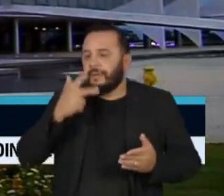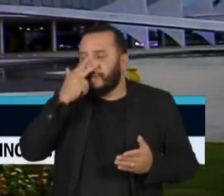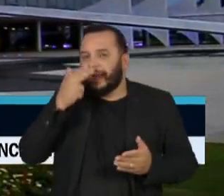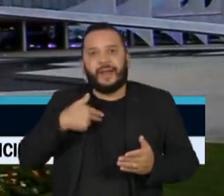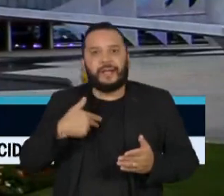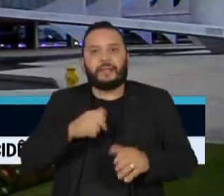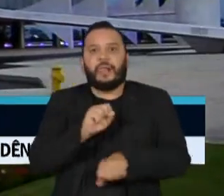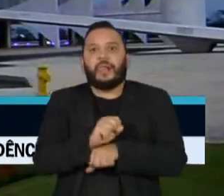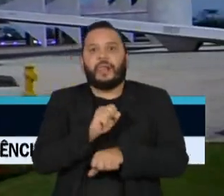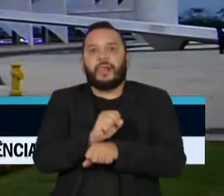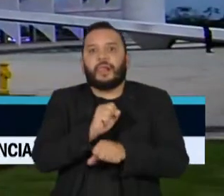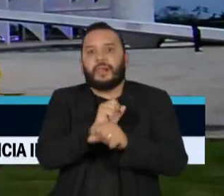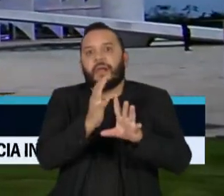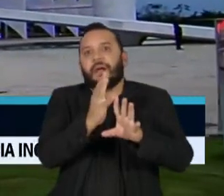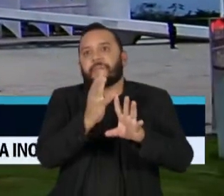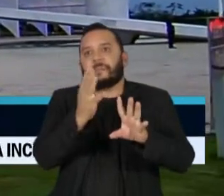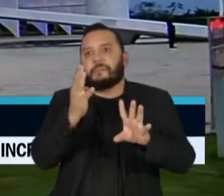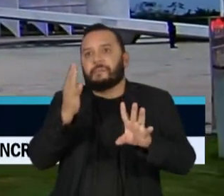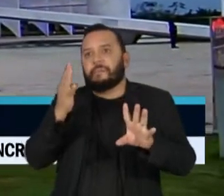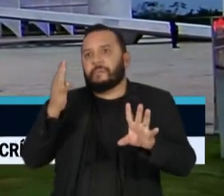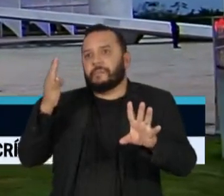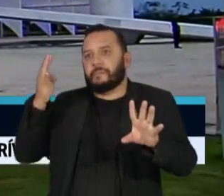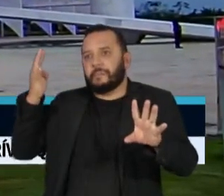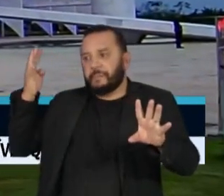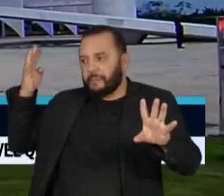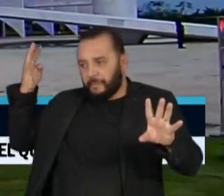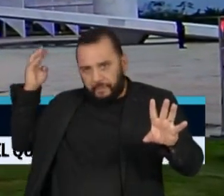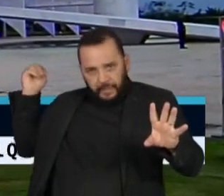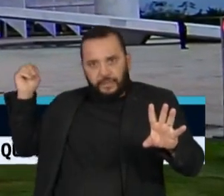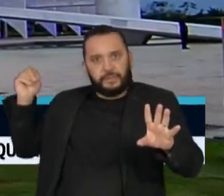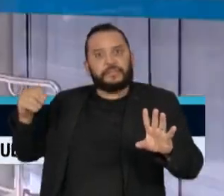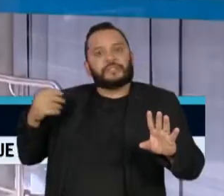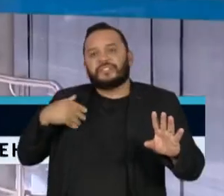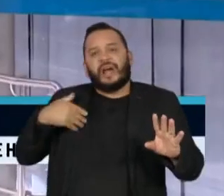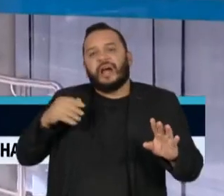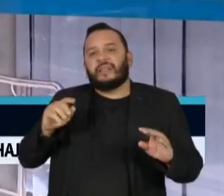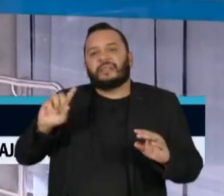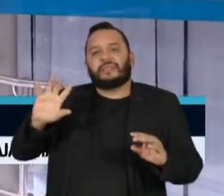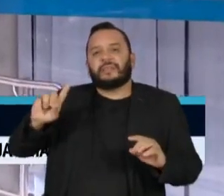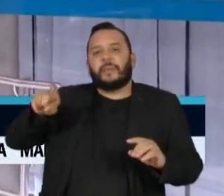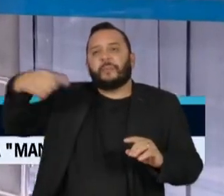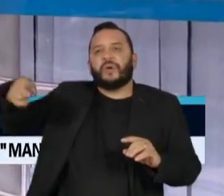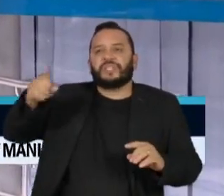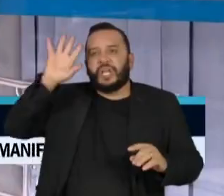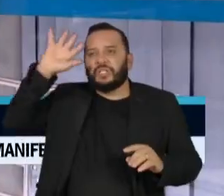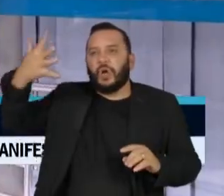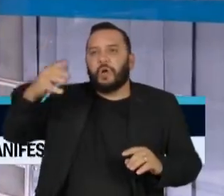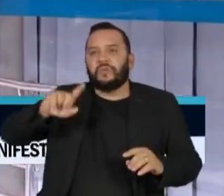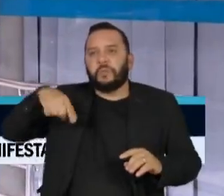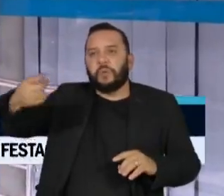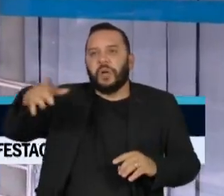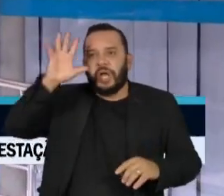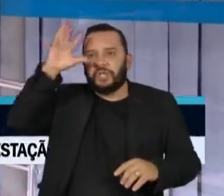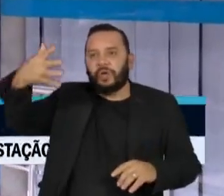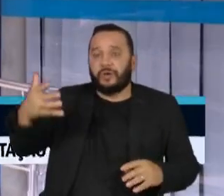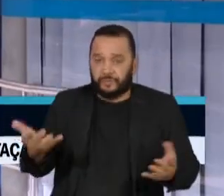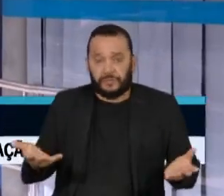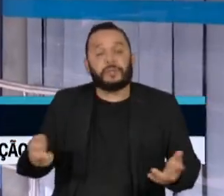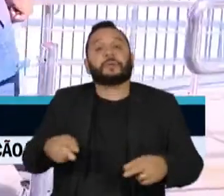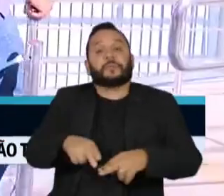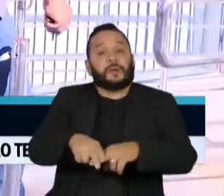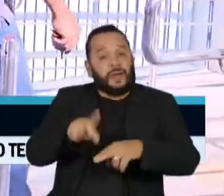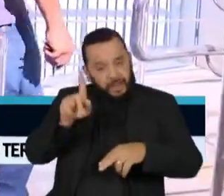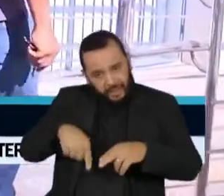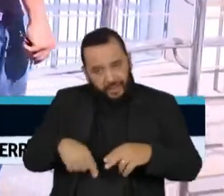benefícios, jogando sempre o exercício financeiro para frente. Então, isso pode até ter sido uma